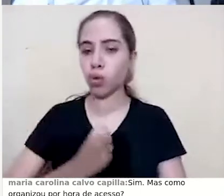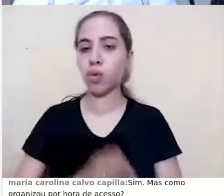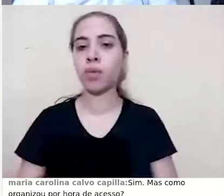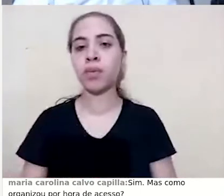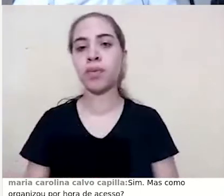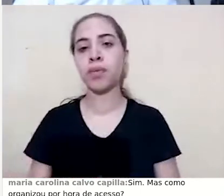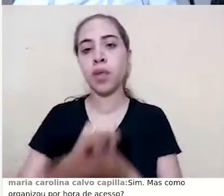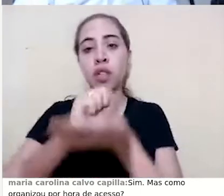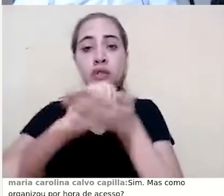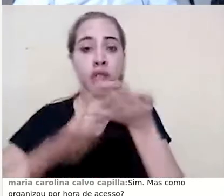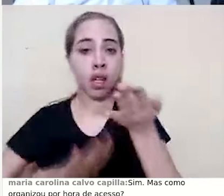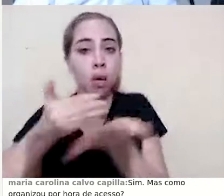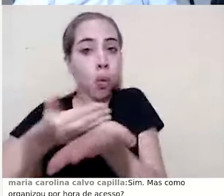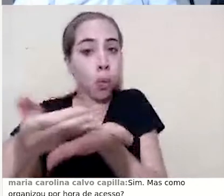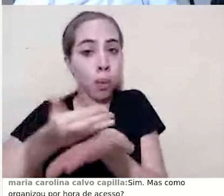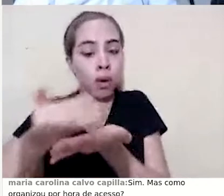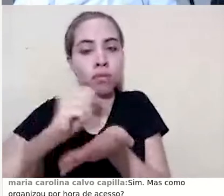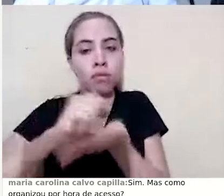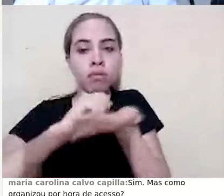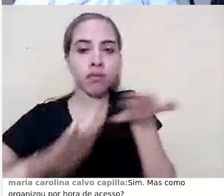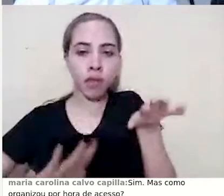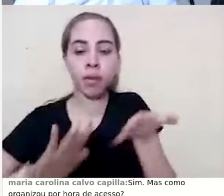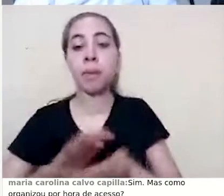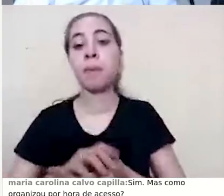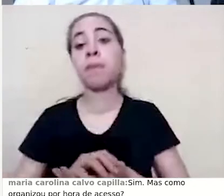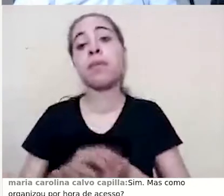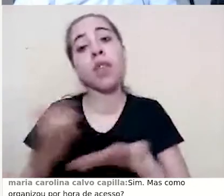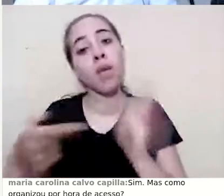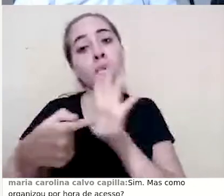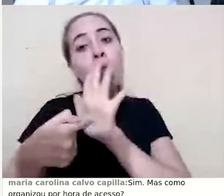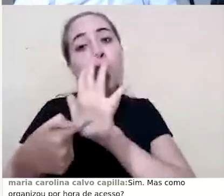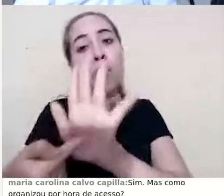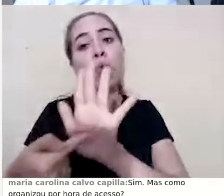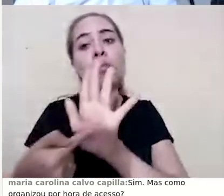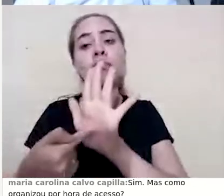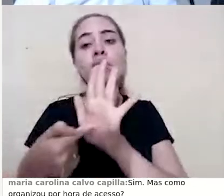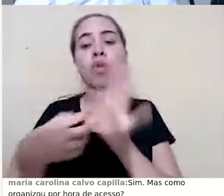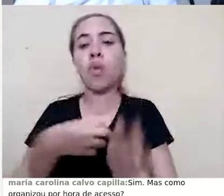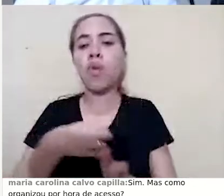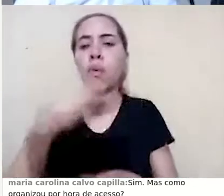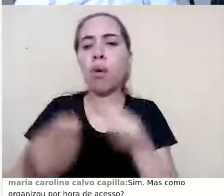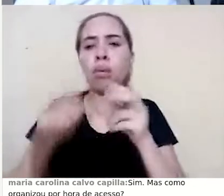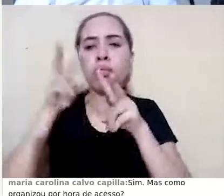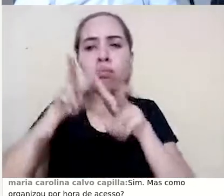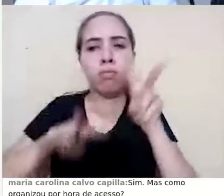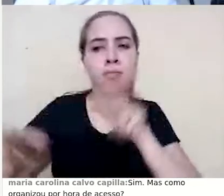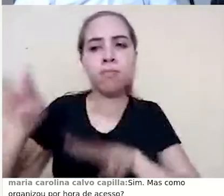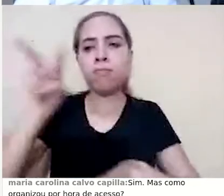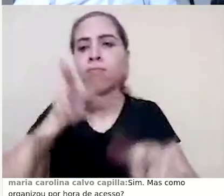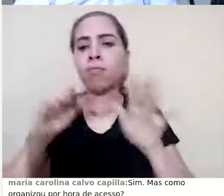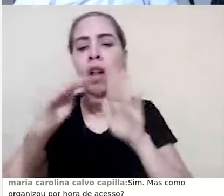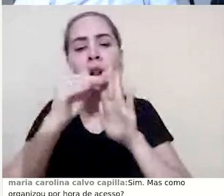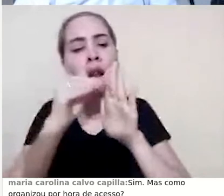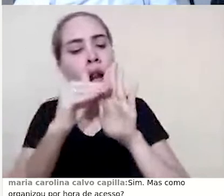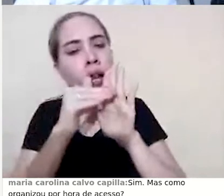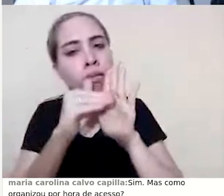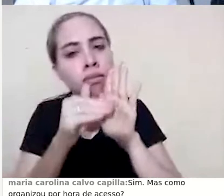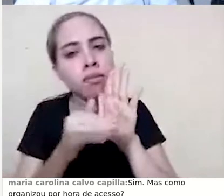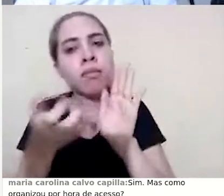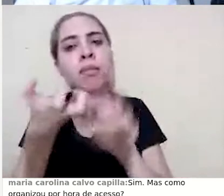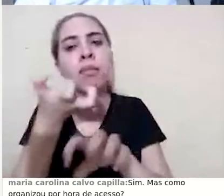E aí ele me mostra, de uma forma visual, cada item da minha disciplina e,